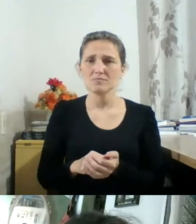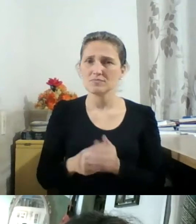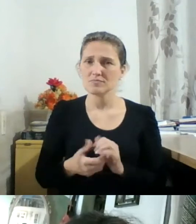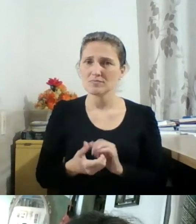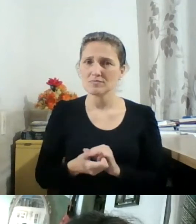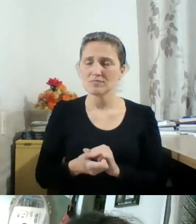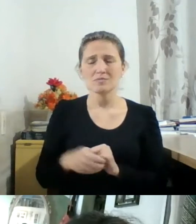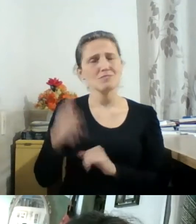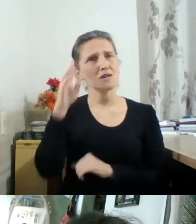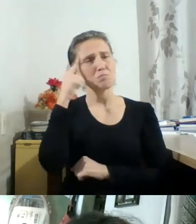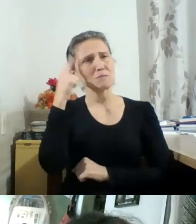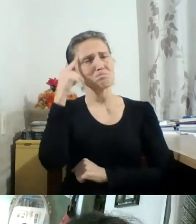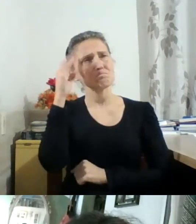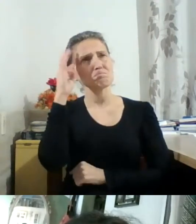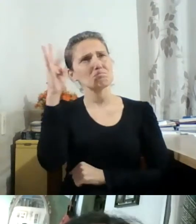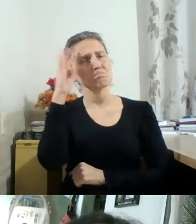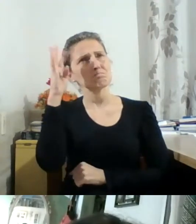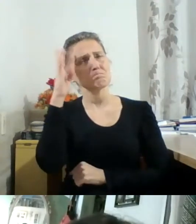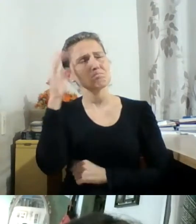em várias partes do mundo,